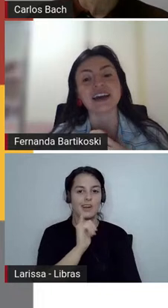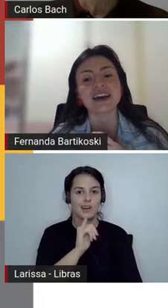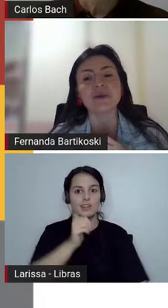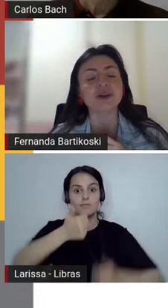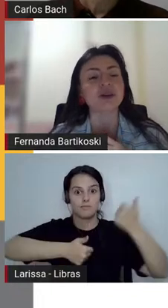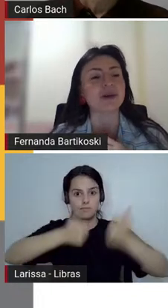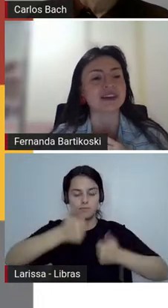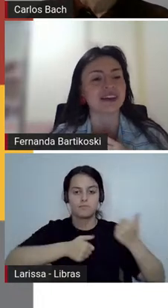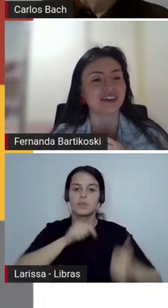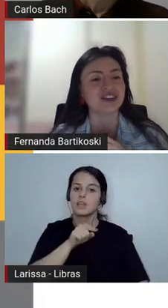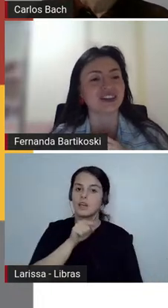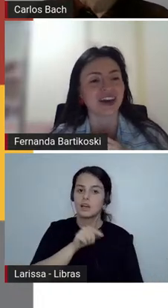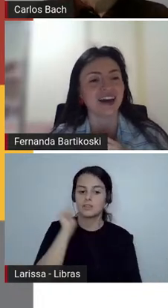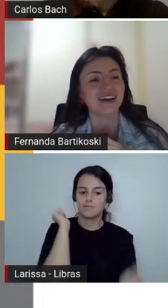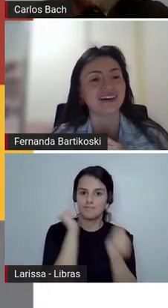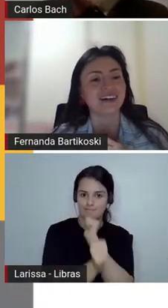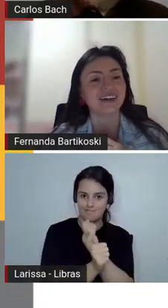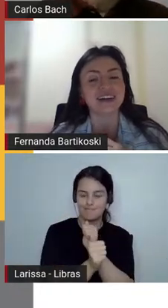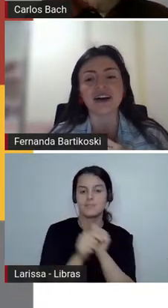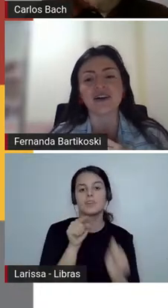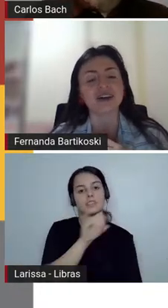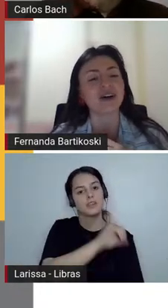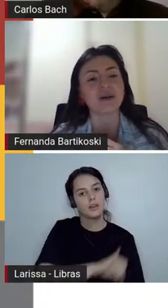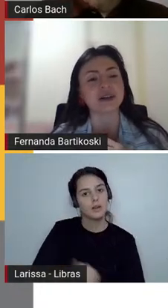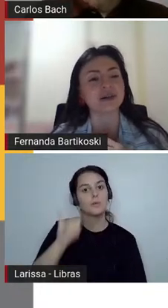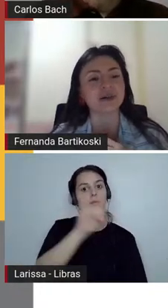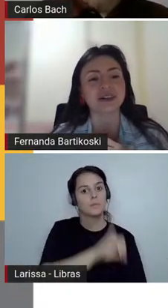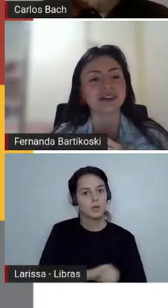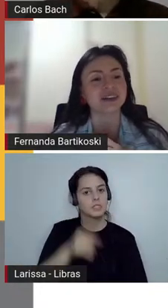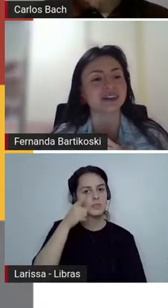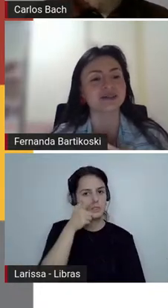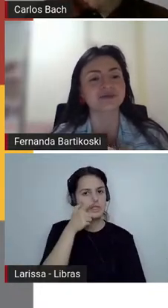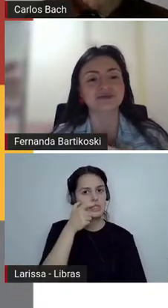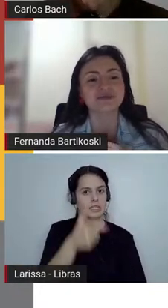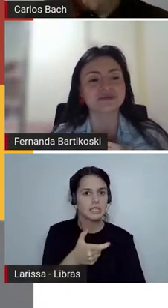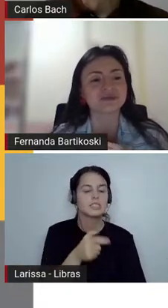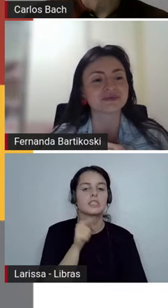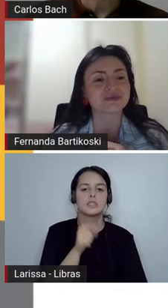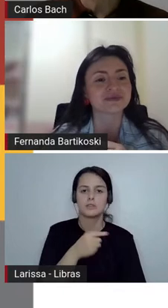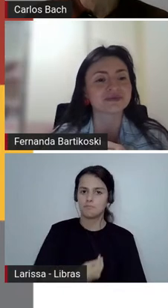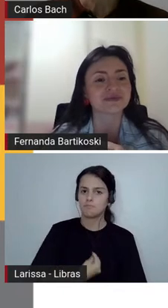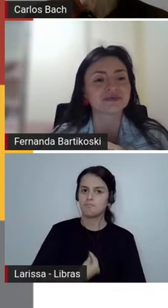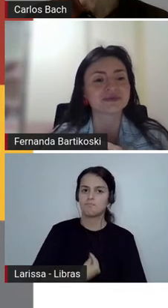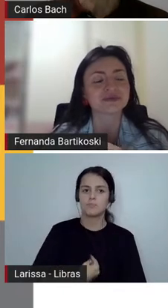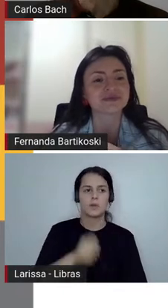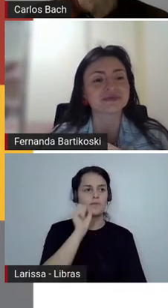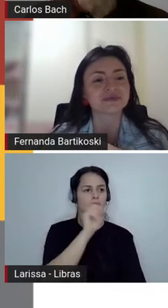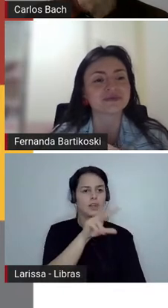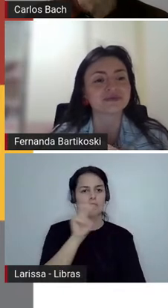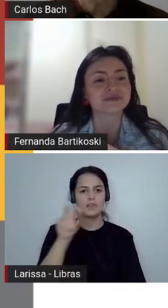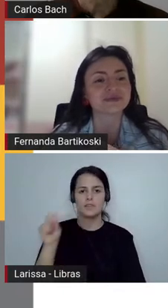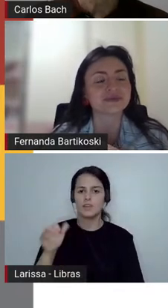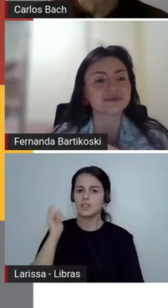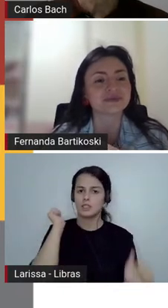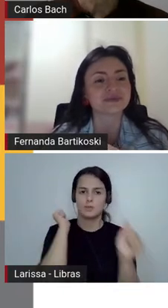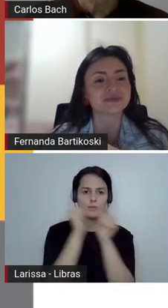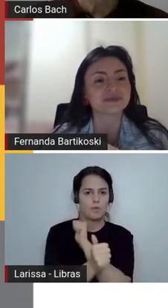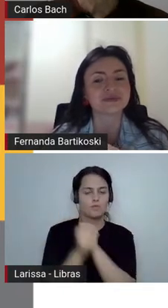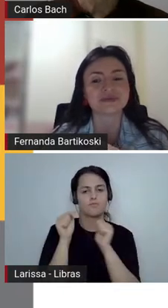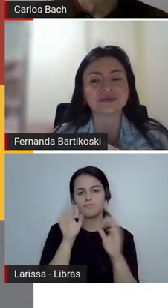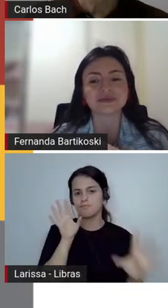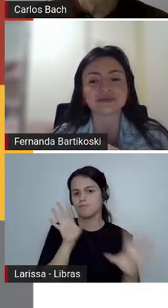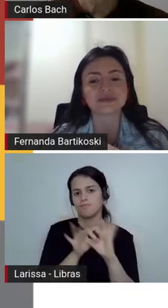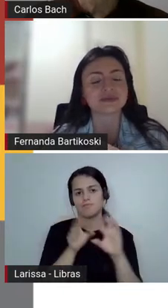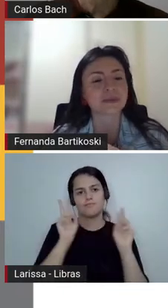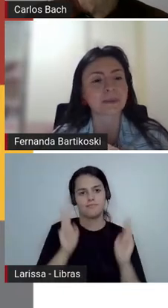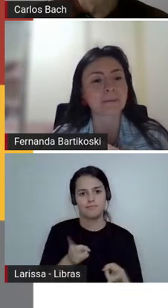E é muito presente, né? E agora, com a Copa do Mundo, então... É muito presente, e